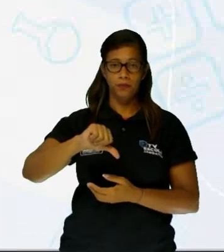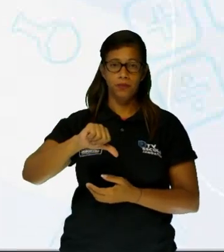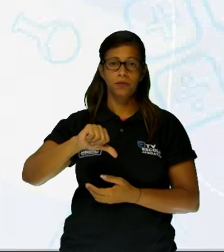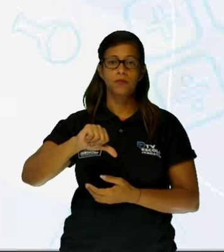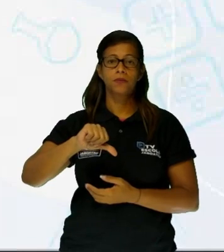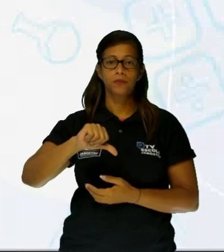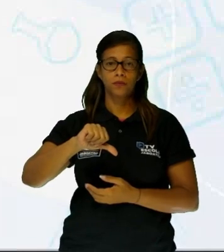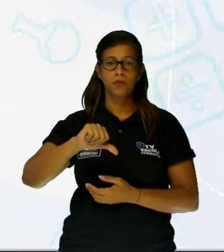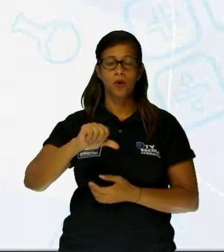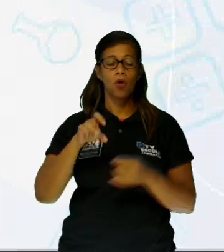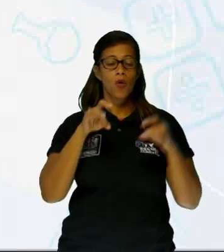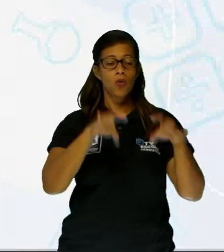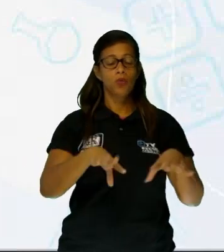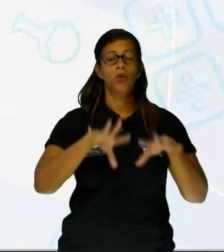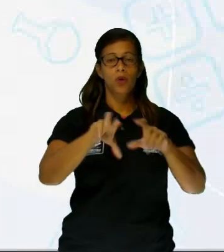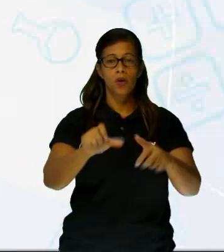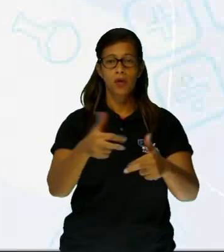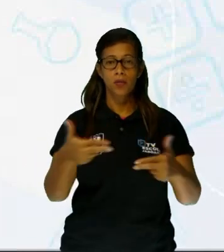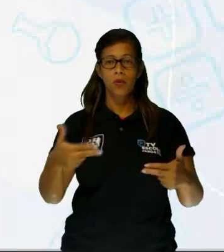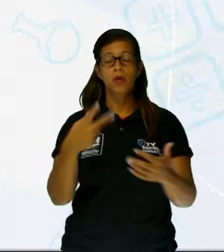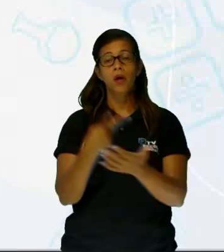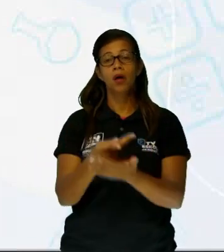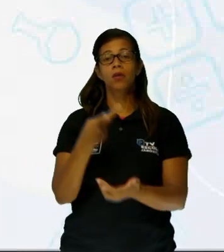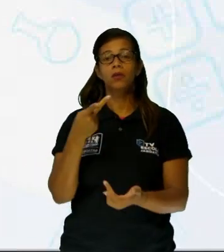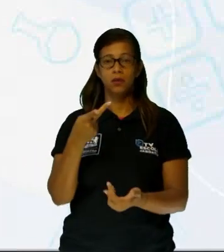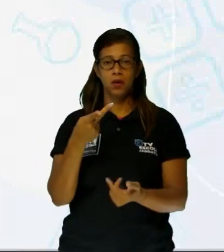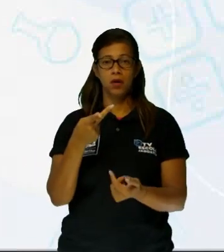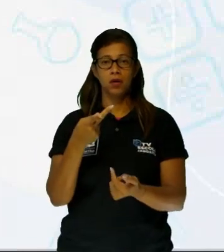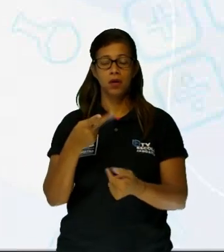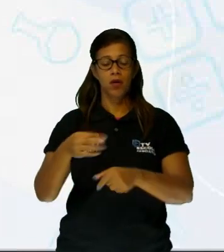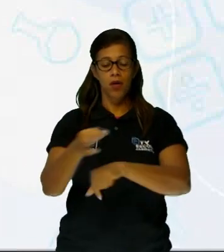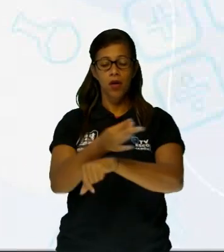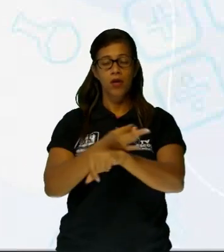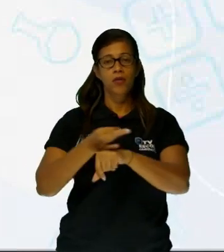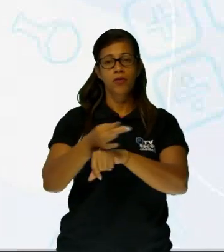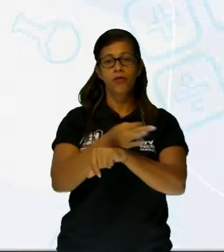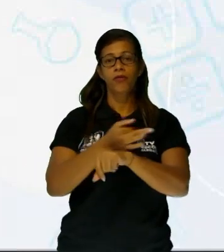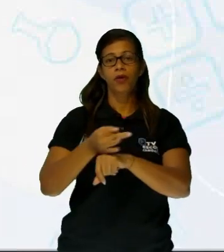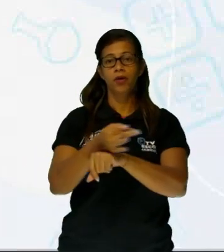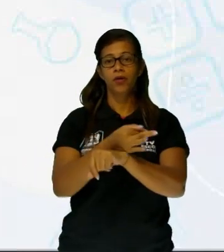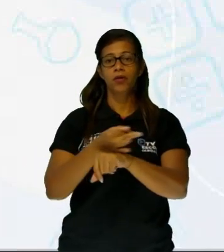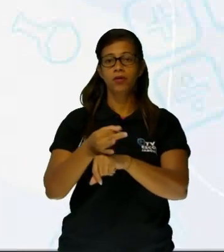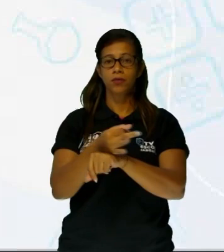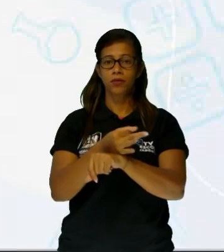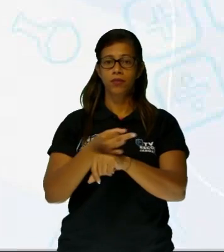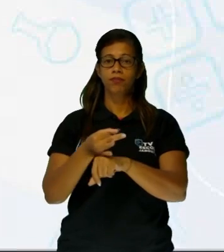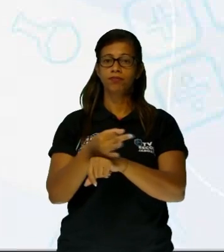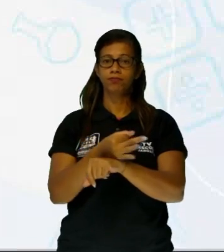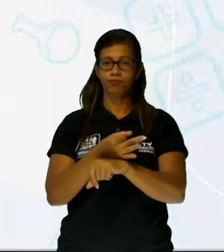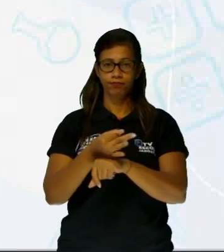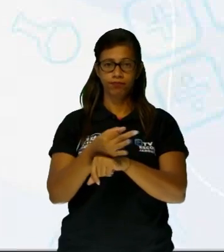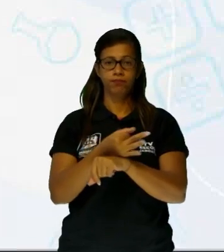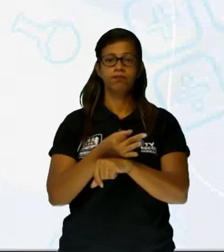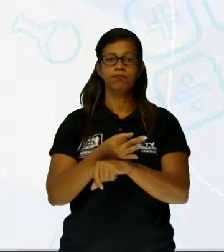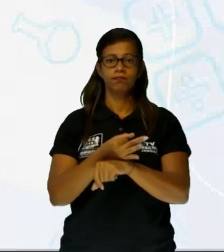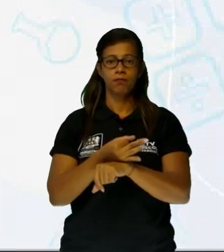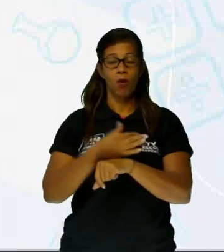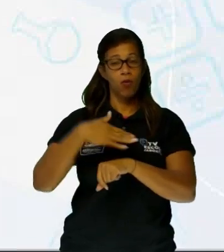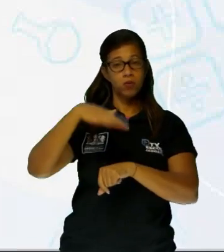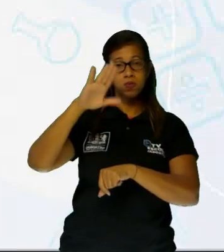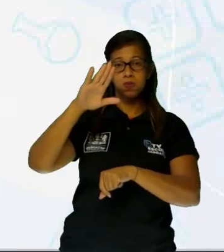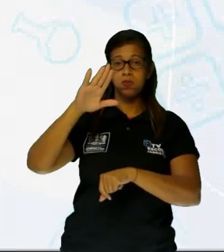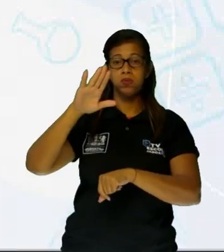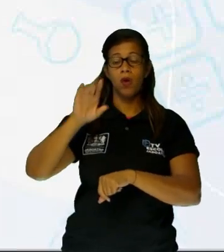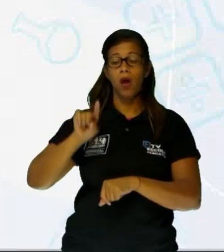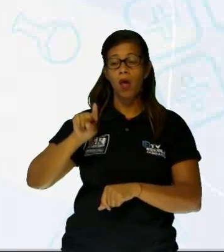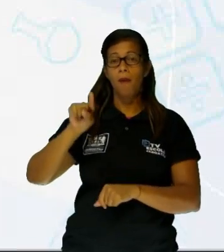escolares. No período de dezembro a janeiro, a quantidade de animais abandonados cresce em média de mil por cento. Com 50